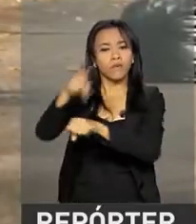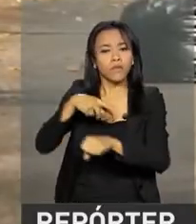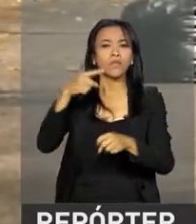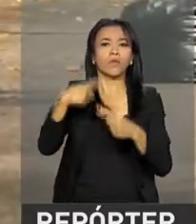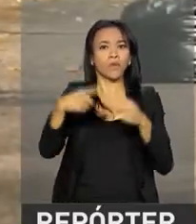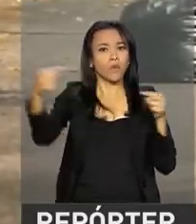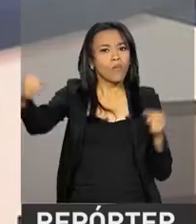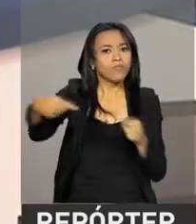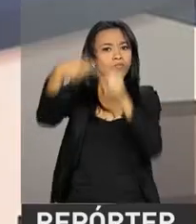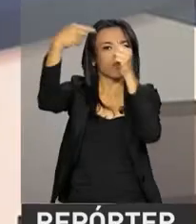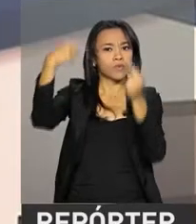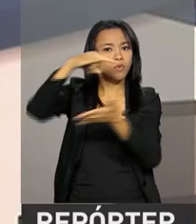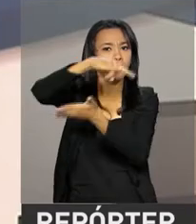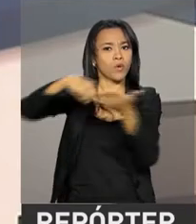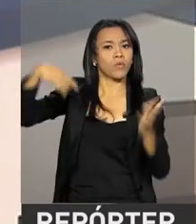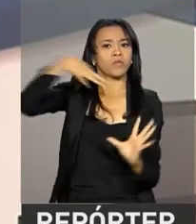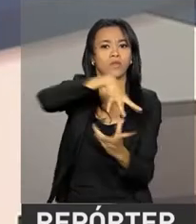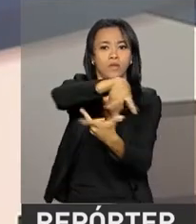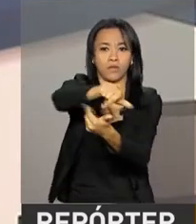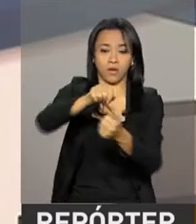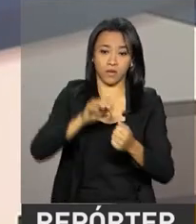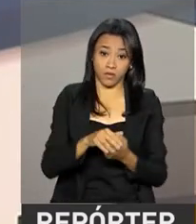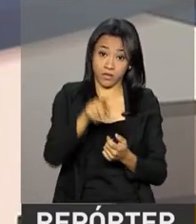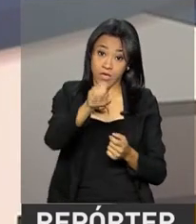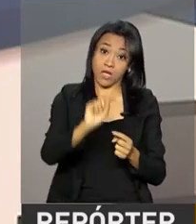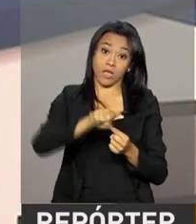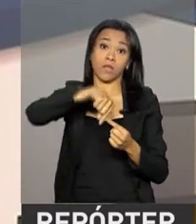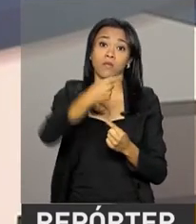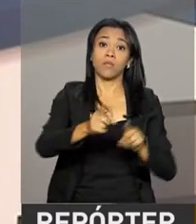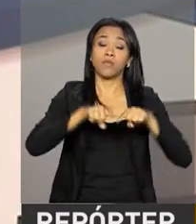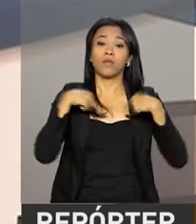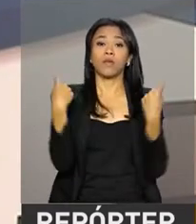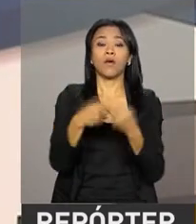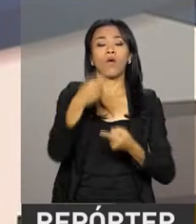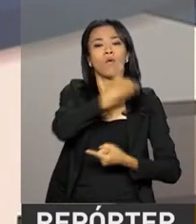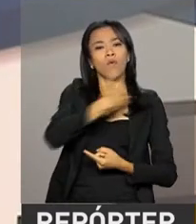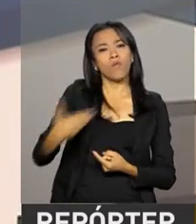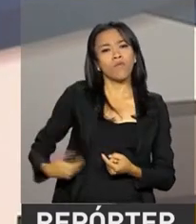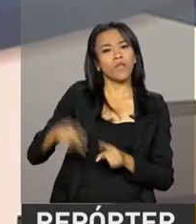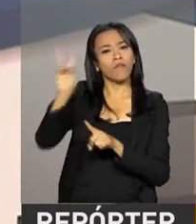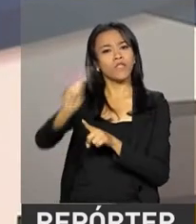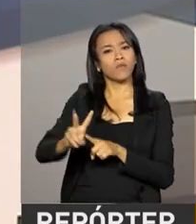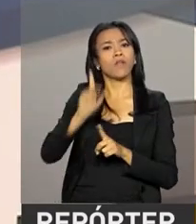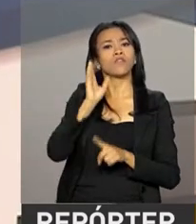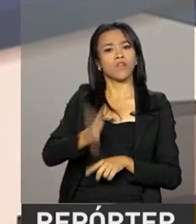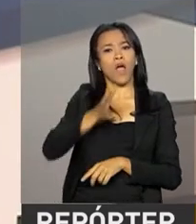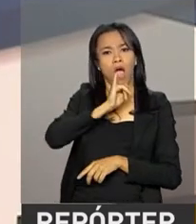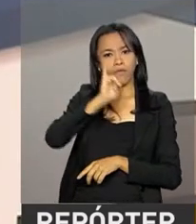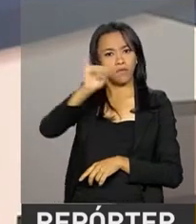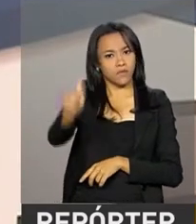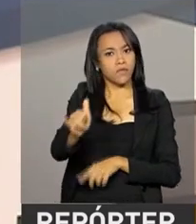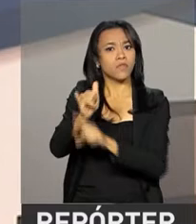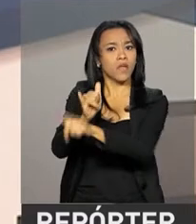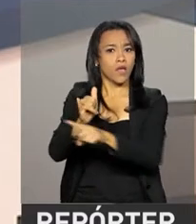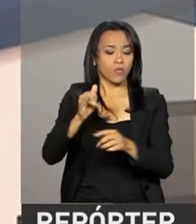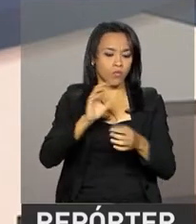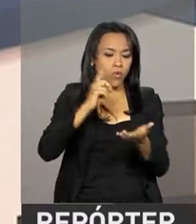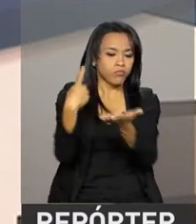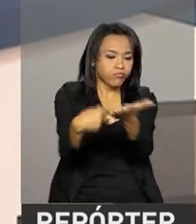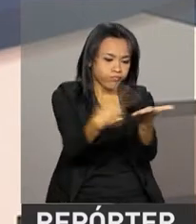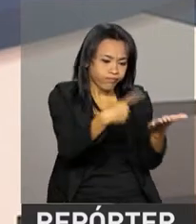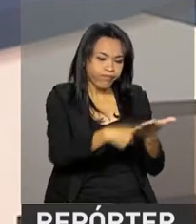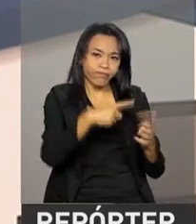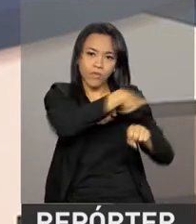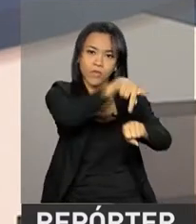internacionais. Imediatamente após a reunião, o governo da Venezuela foi comunicado da decisão tomada pelos países fundadores do